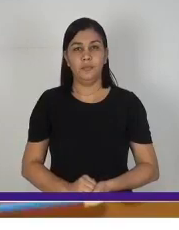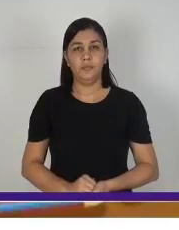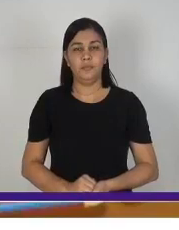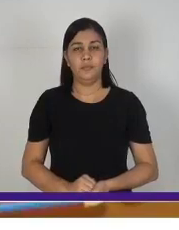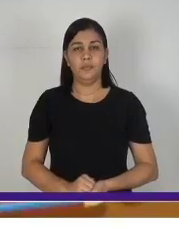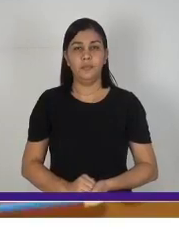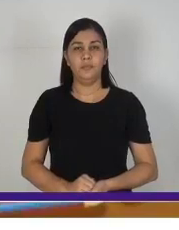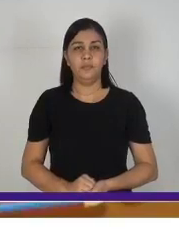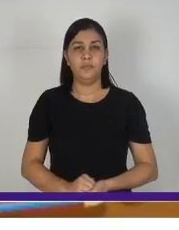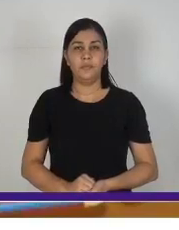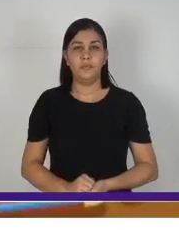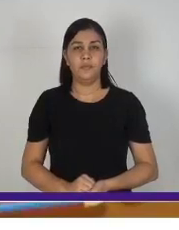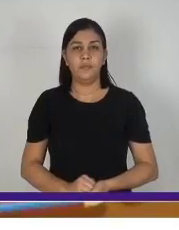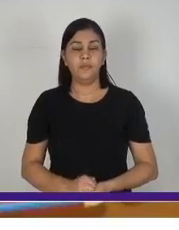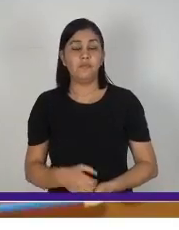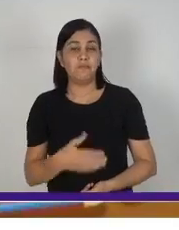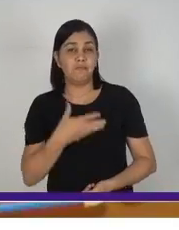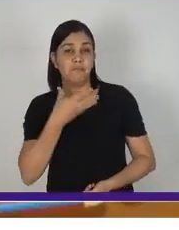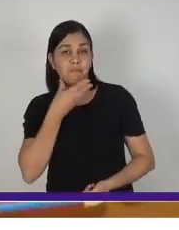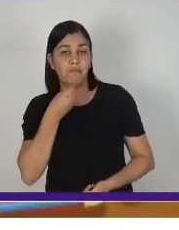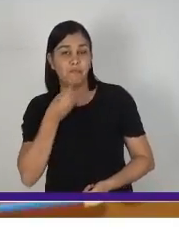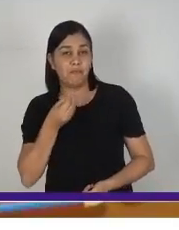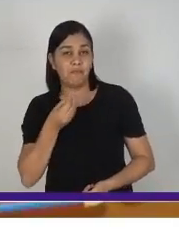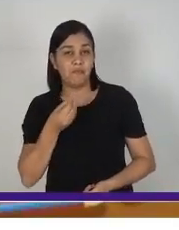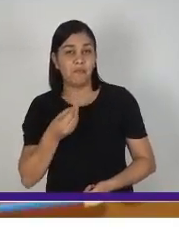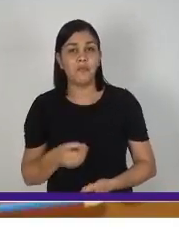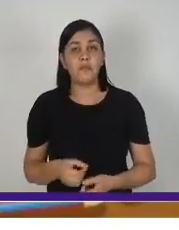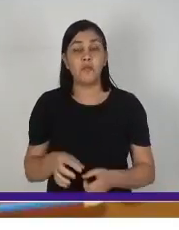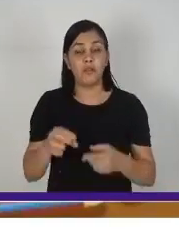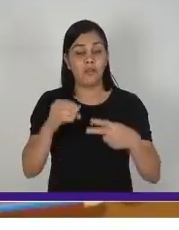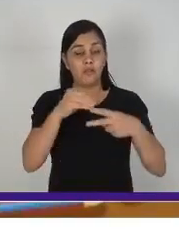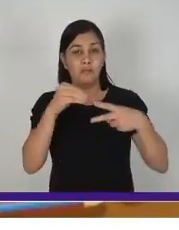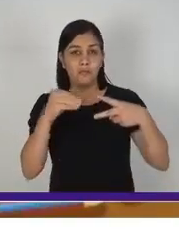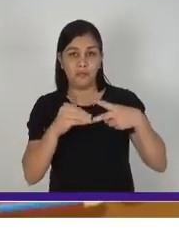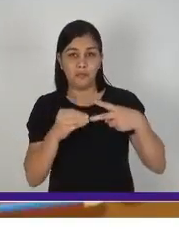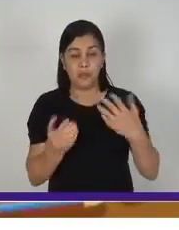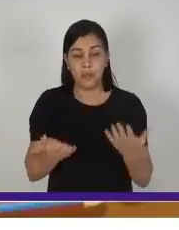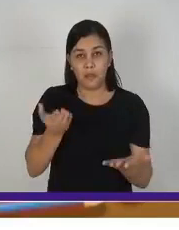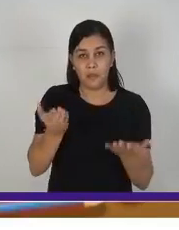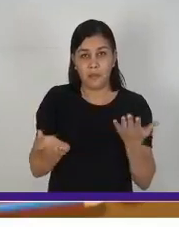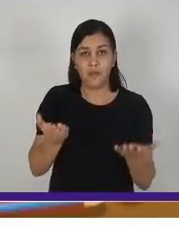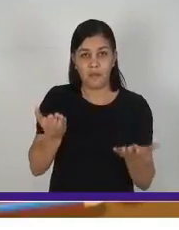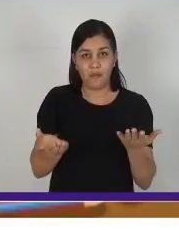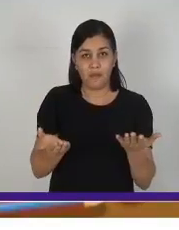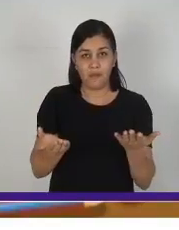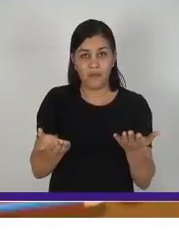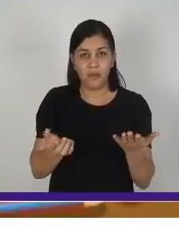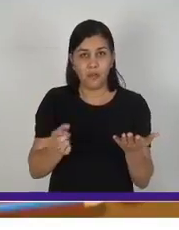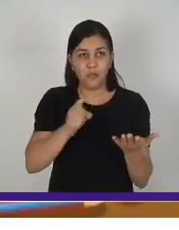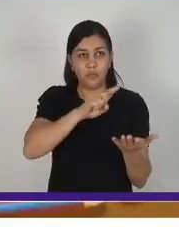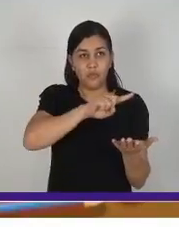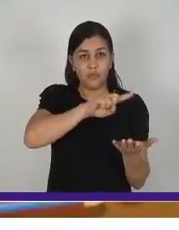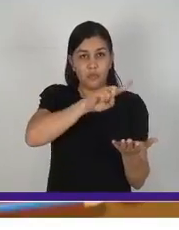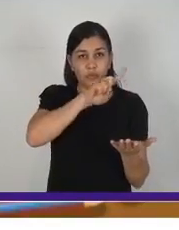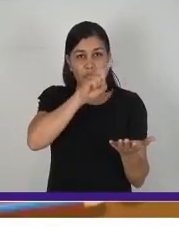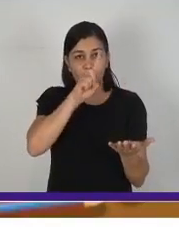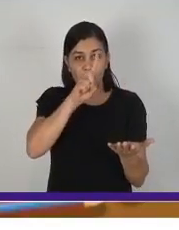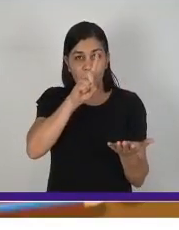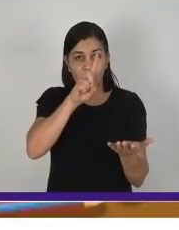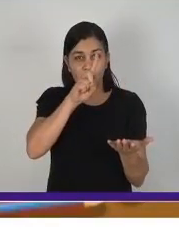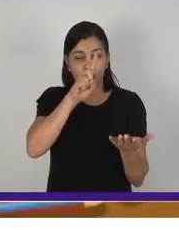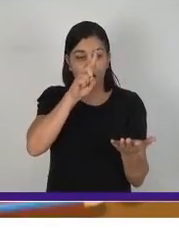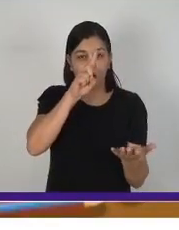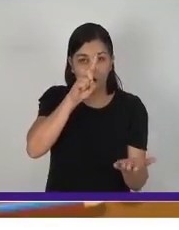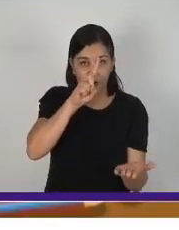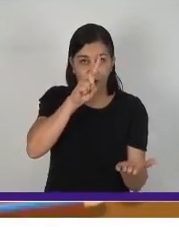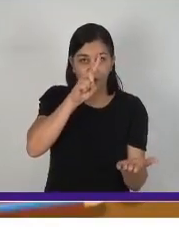Lift coloca cerejas na balança. E a seta se move. Quanto mais pesadas as